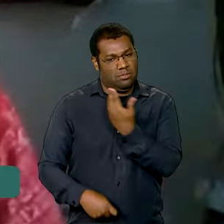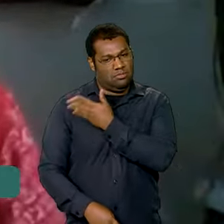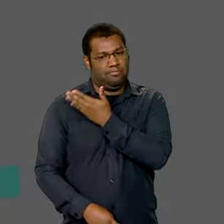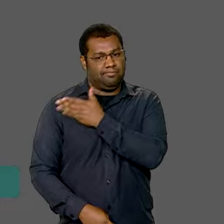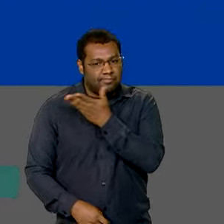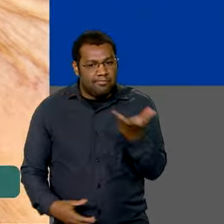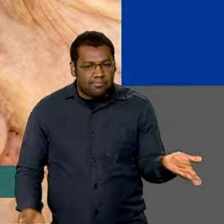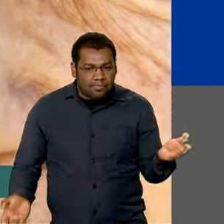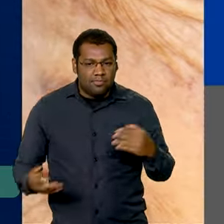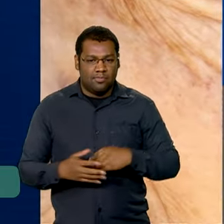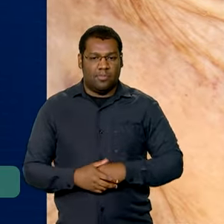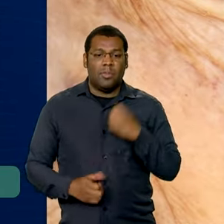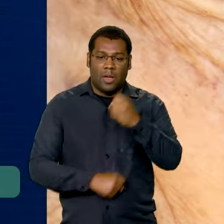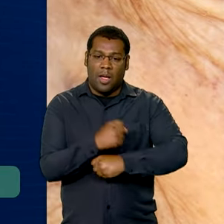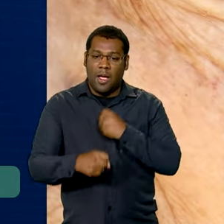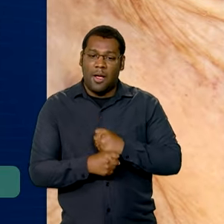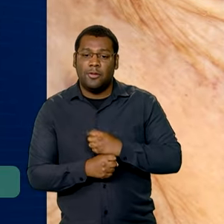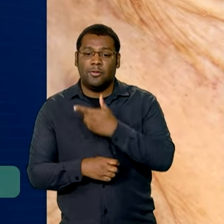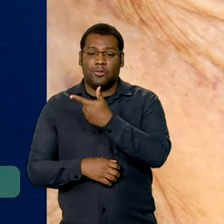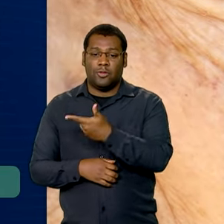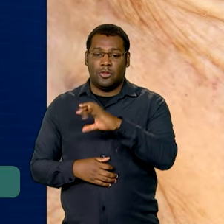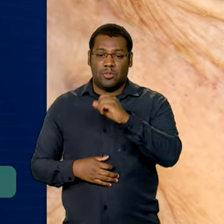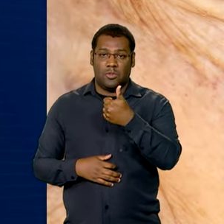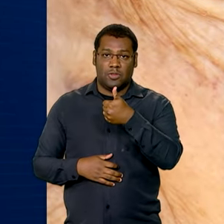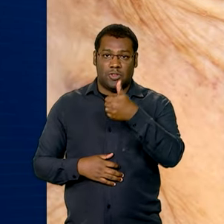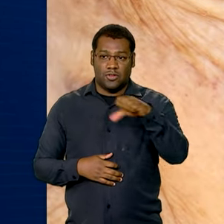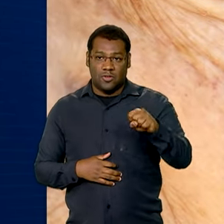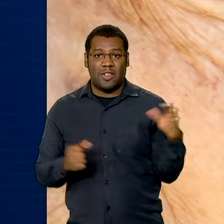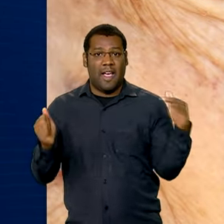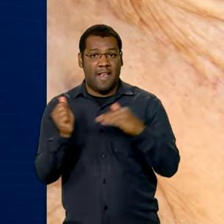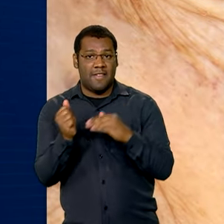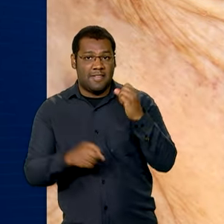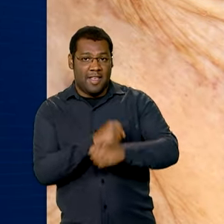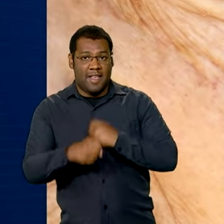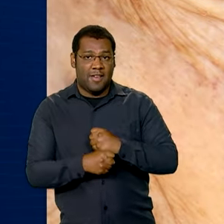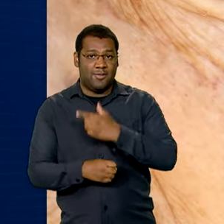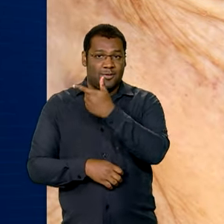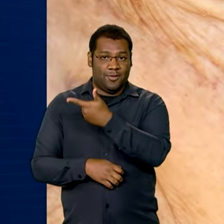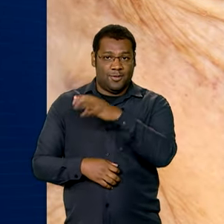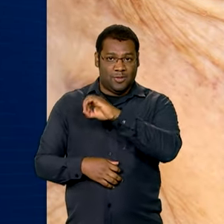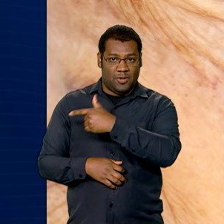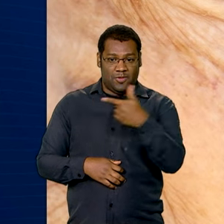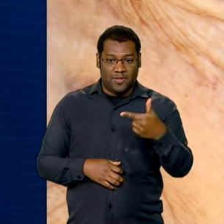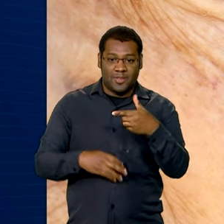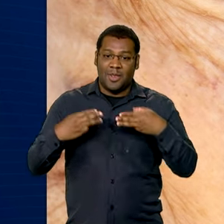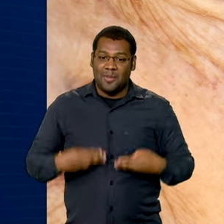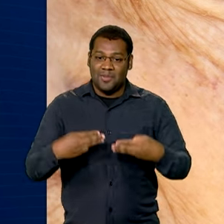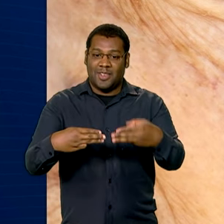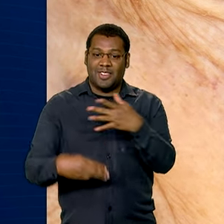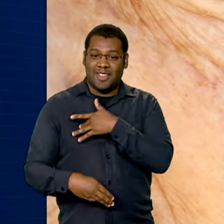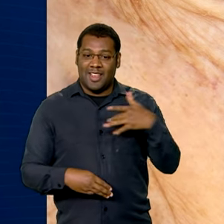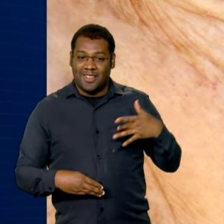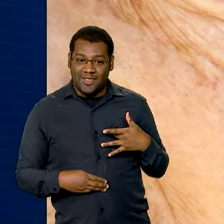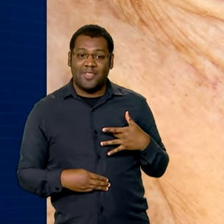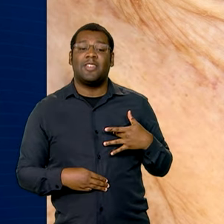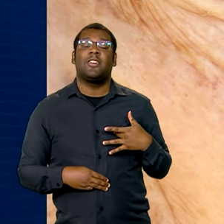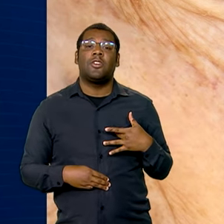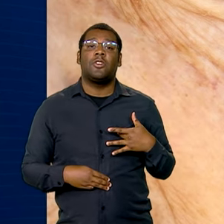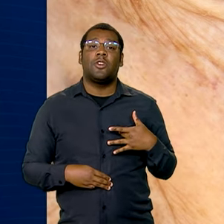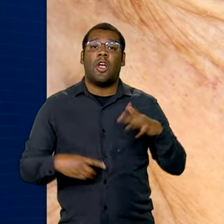isso. De 2018 a 2022, o Ministério da Saúde recebeu 121 mil